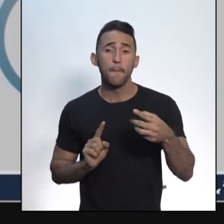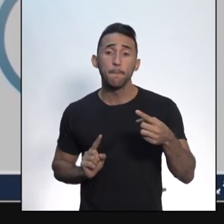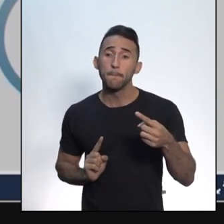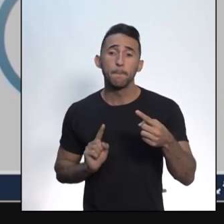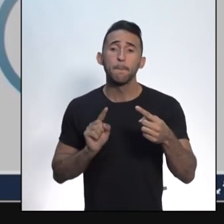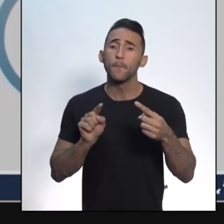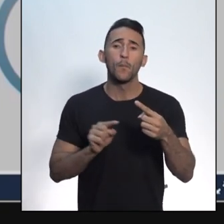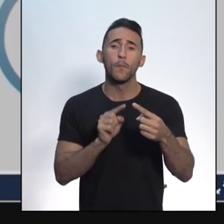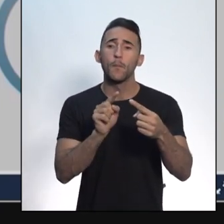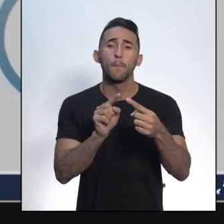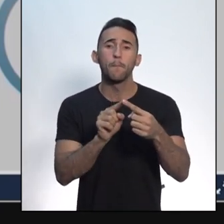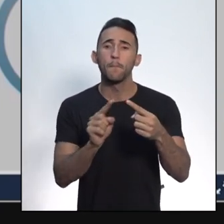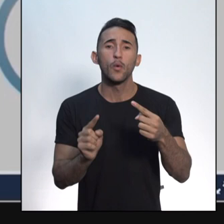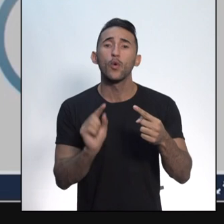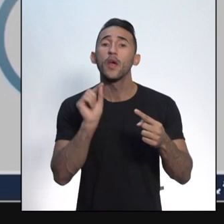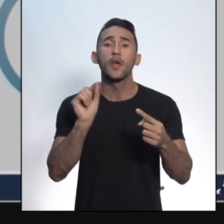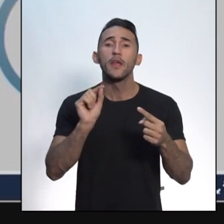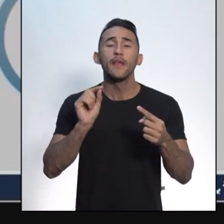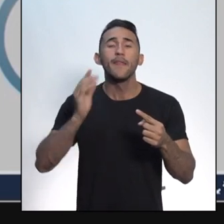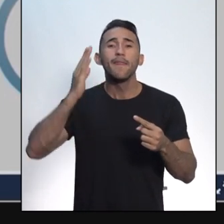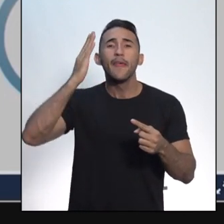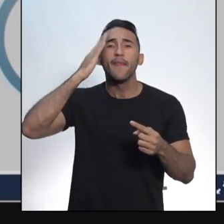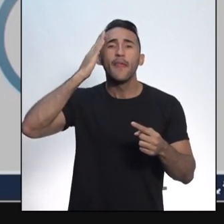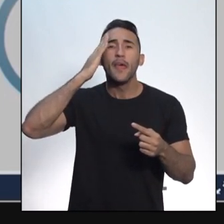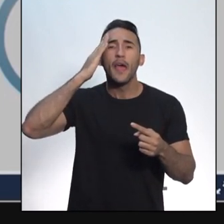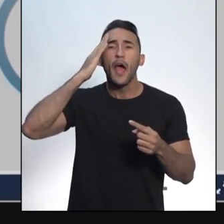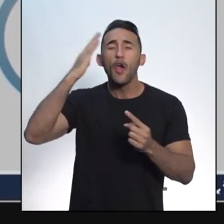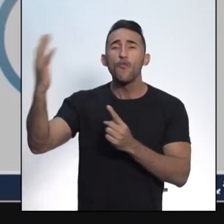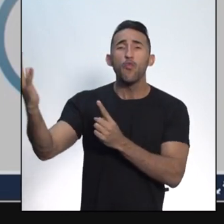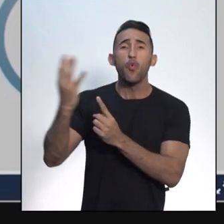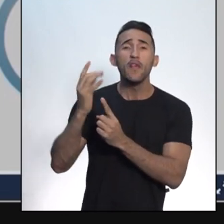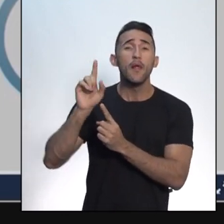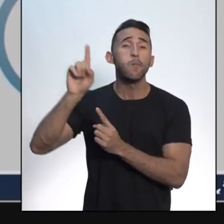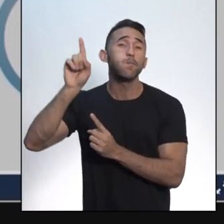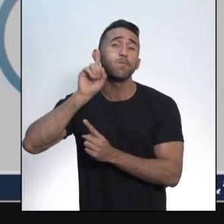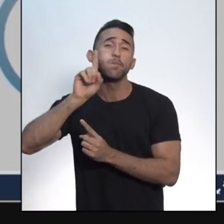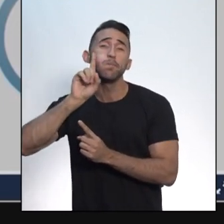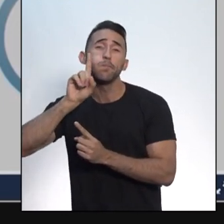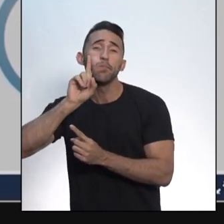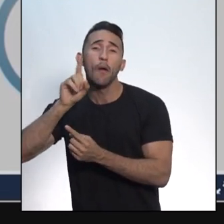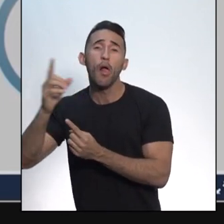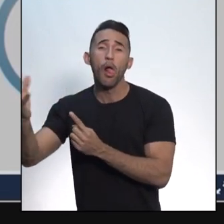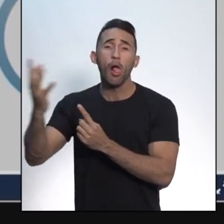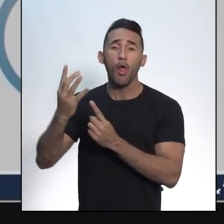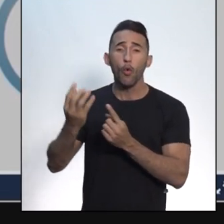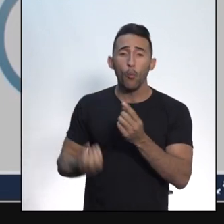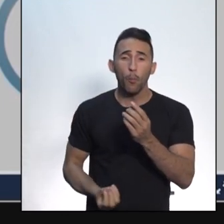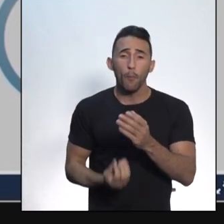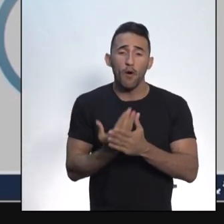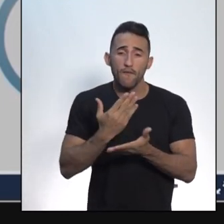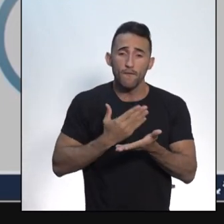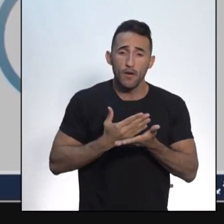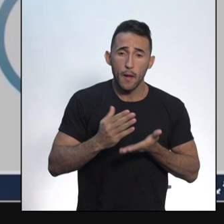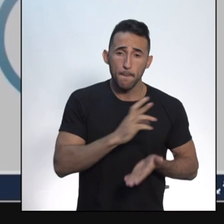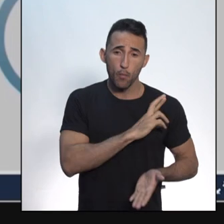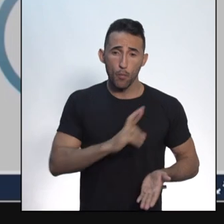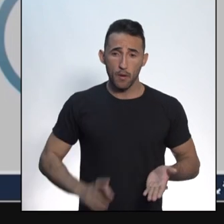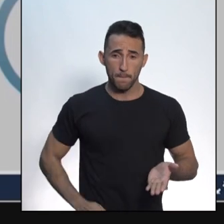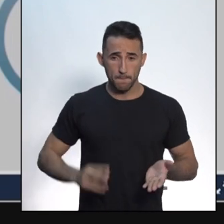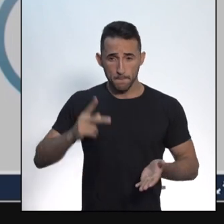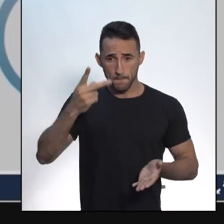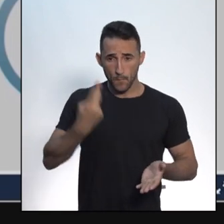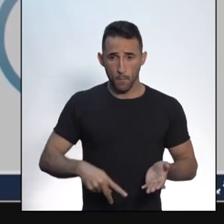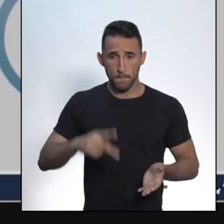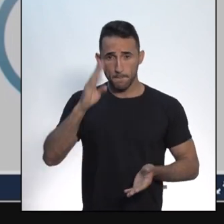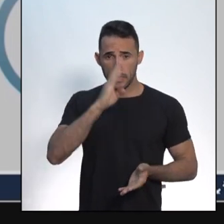um, compreender a influência dos Estados Unidos sobre a formação da República Brasileira. Objetivo número dois,